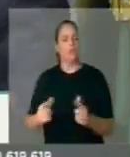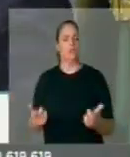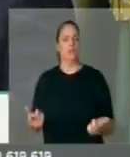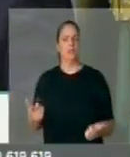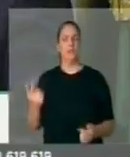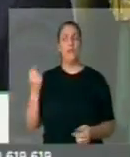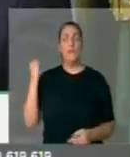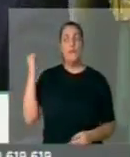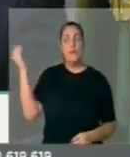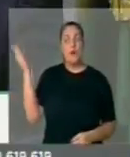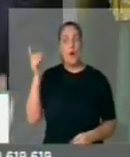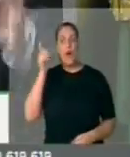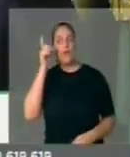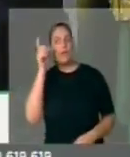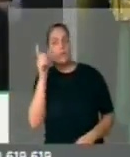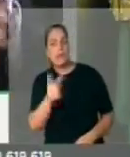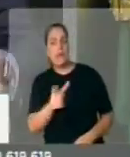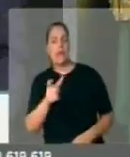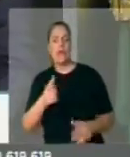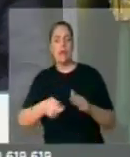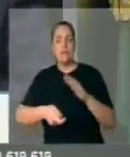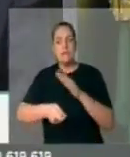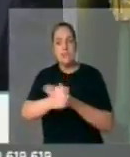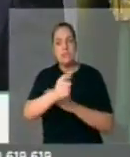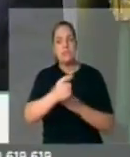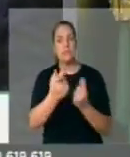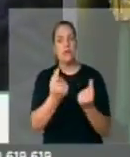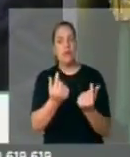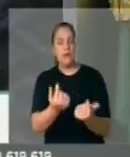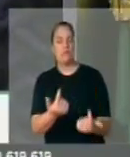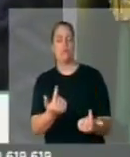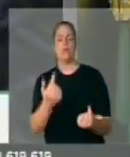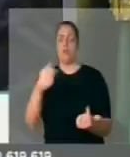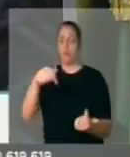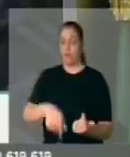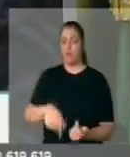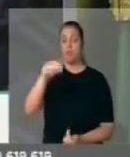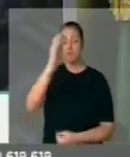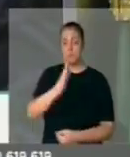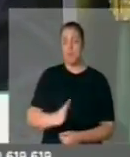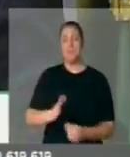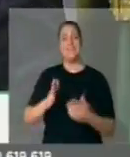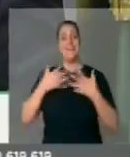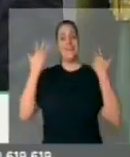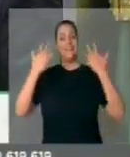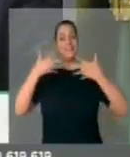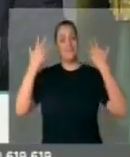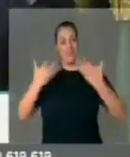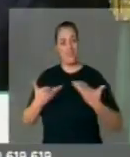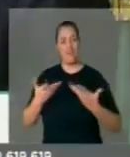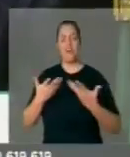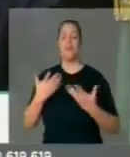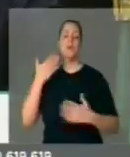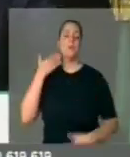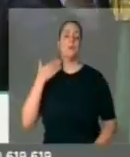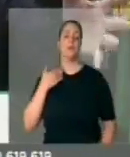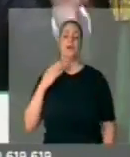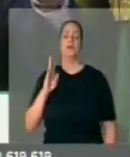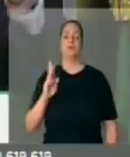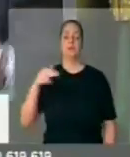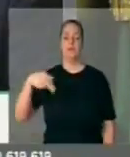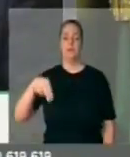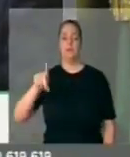internacionais estão chegando, os nossos investidores aqui no Brasil estão mais otimistas. O BNDES,